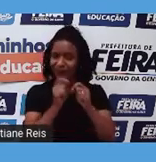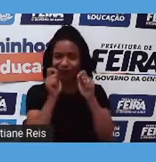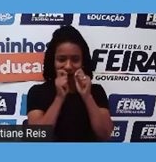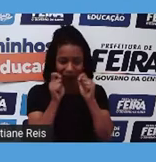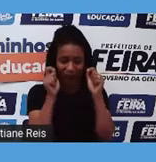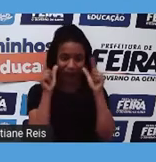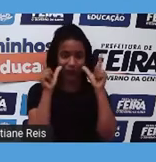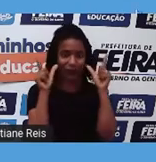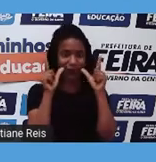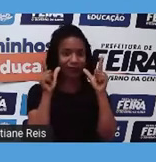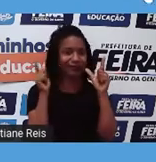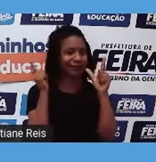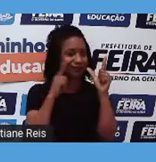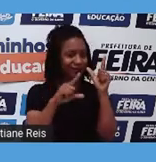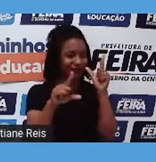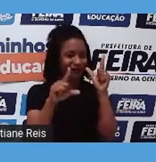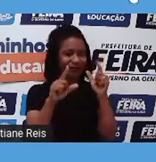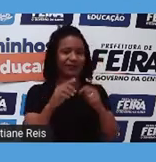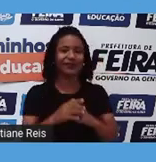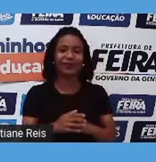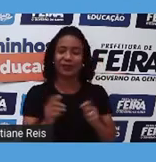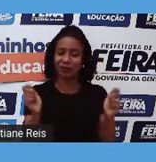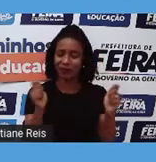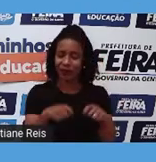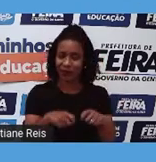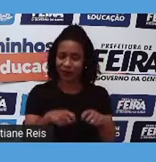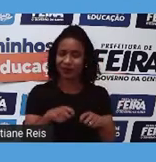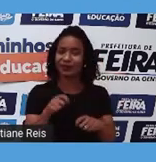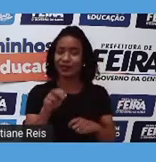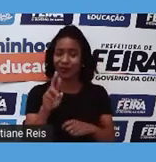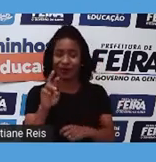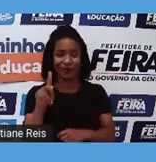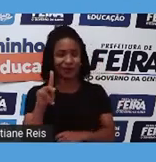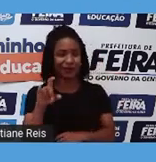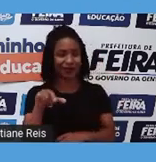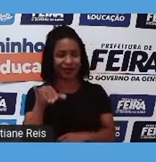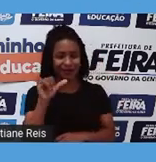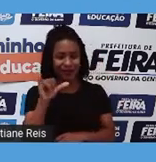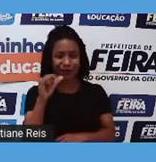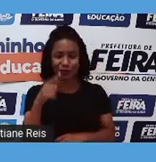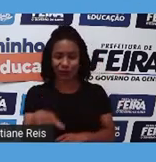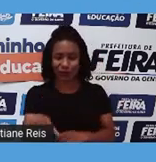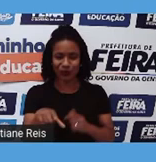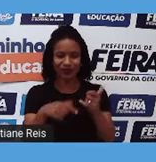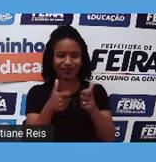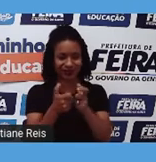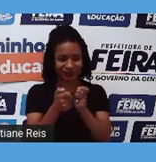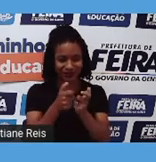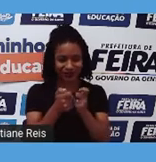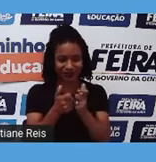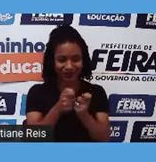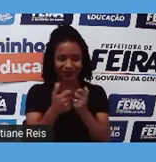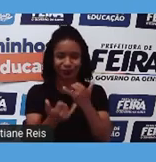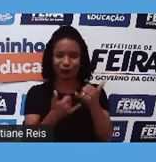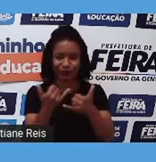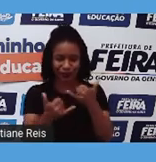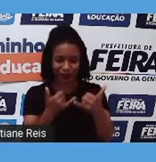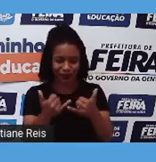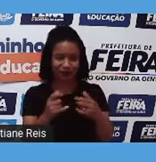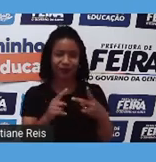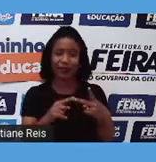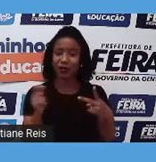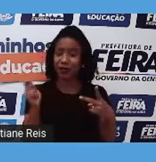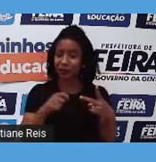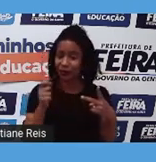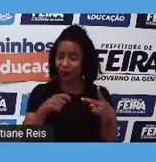E aqui você pode usar o comando replay para jogar novamente, explore next land para explorar os